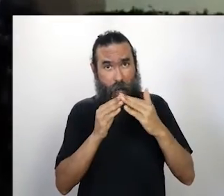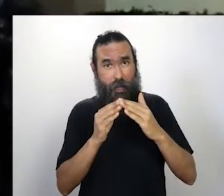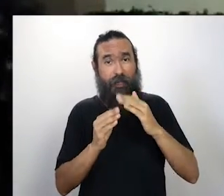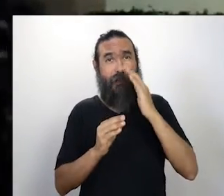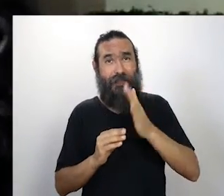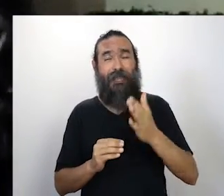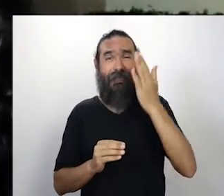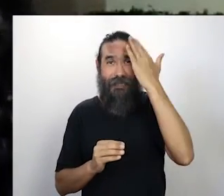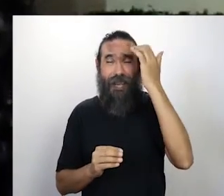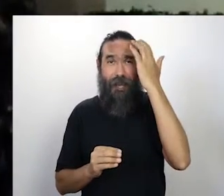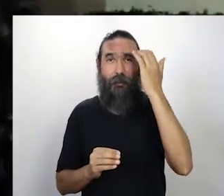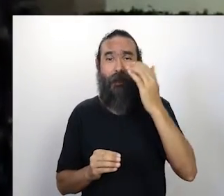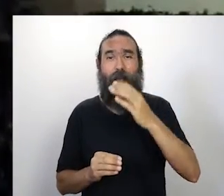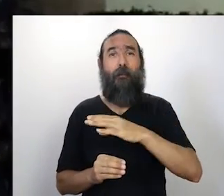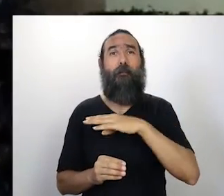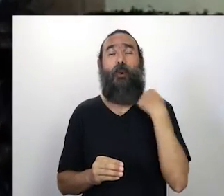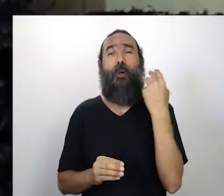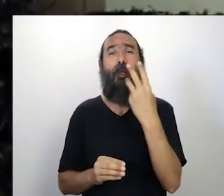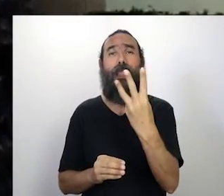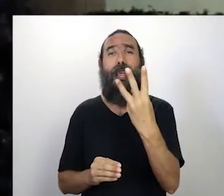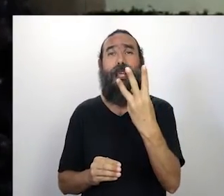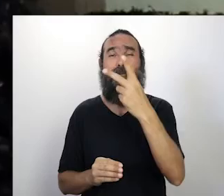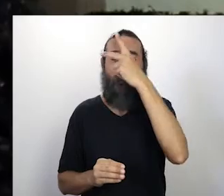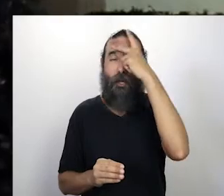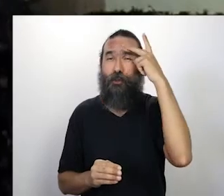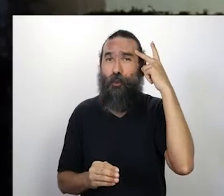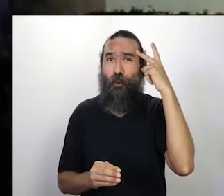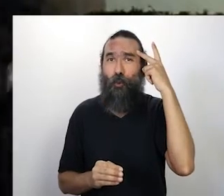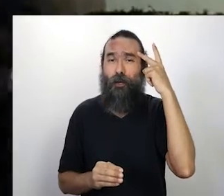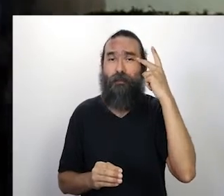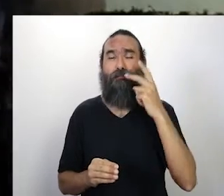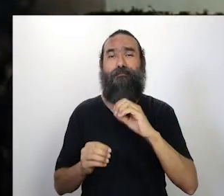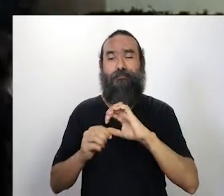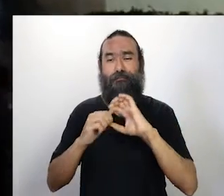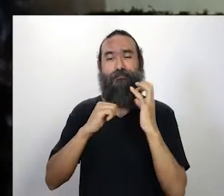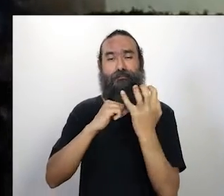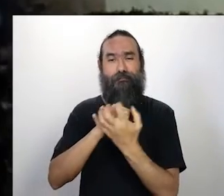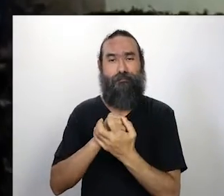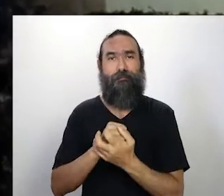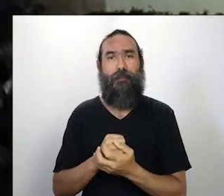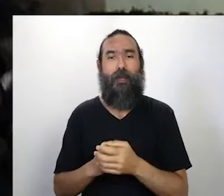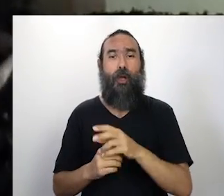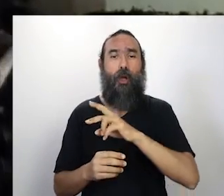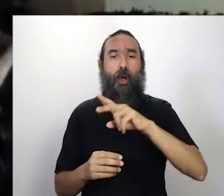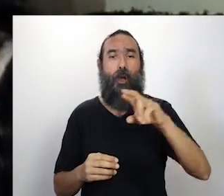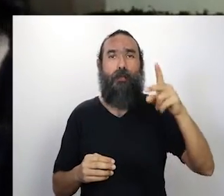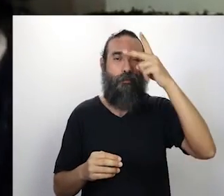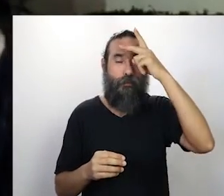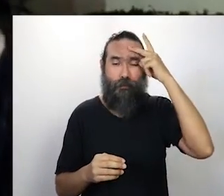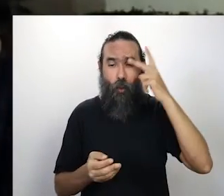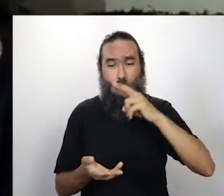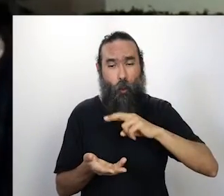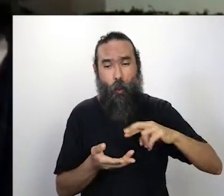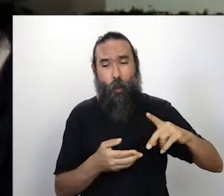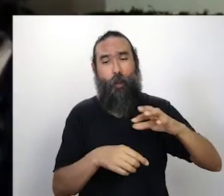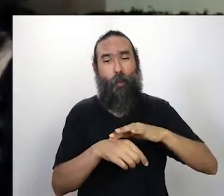já perdemos, três pessoas para a Covid, fora as outras que ficaram adoecidas, enfim, tivemos a sorte de não